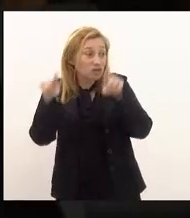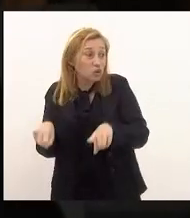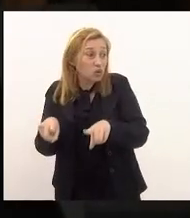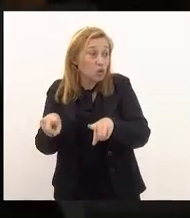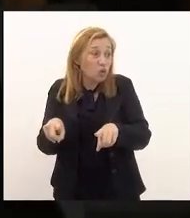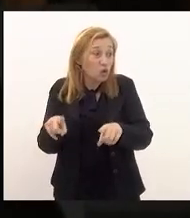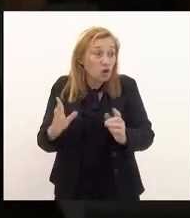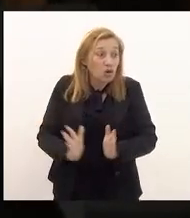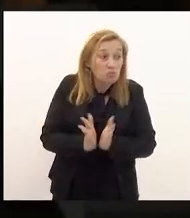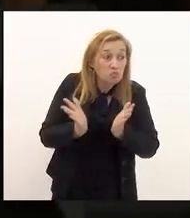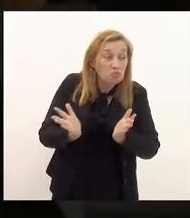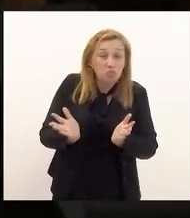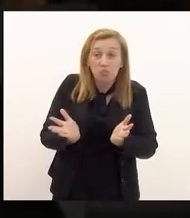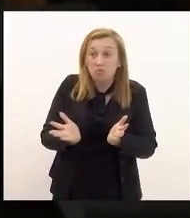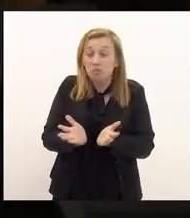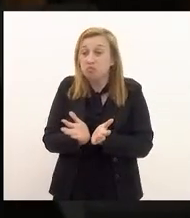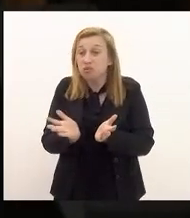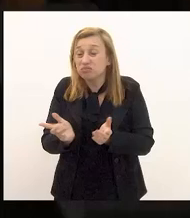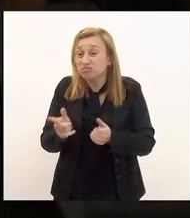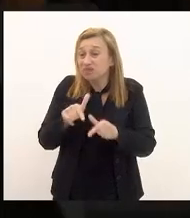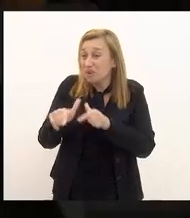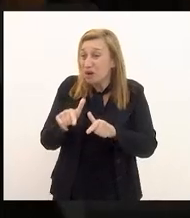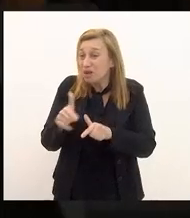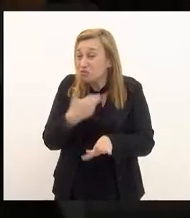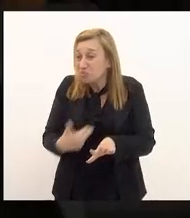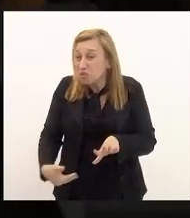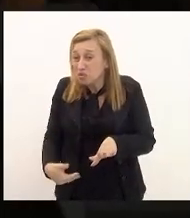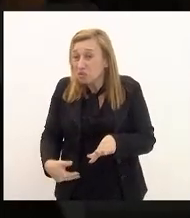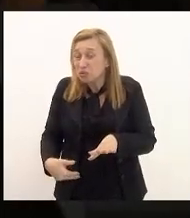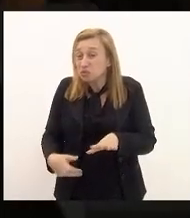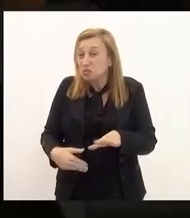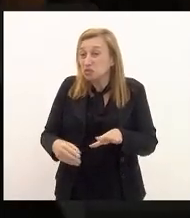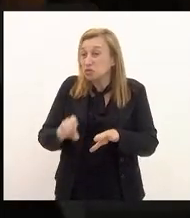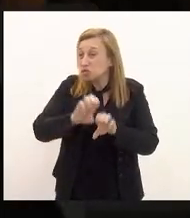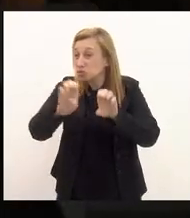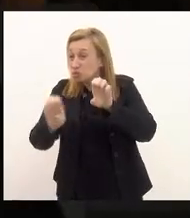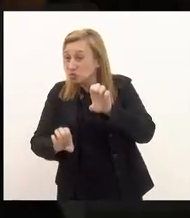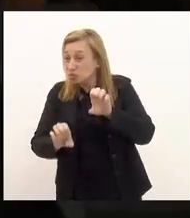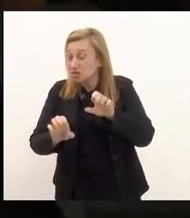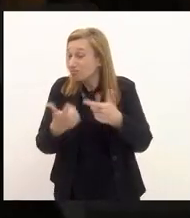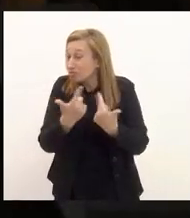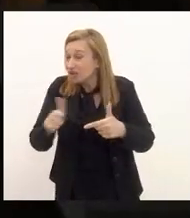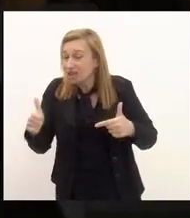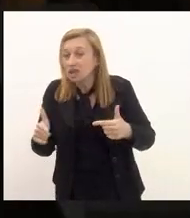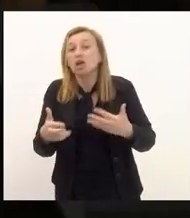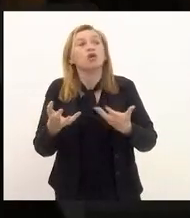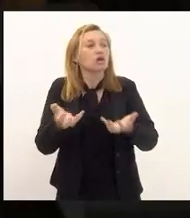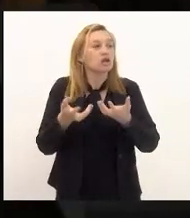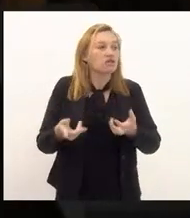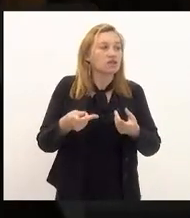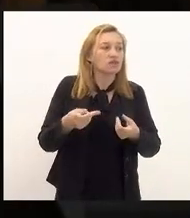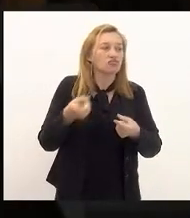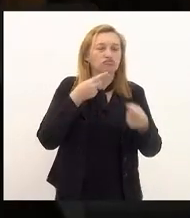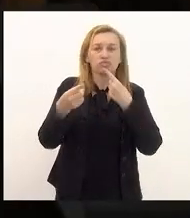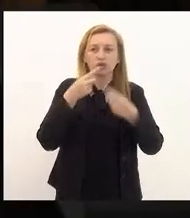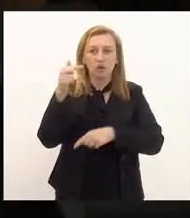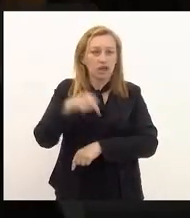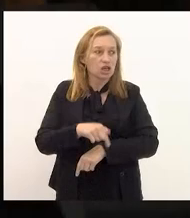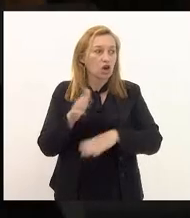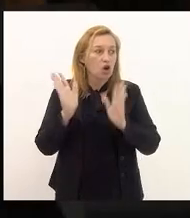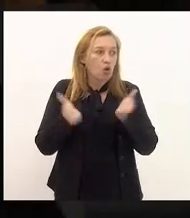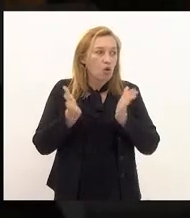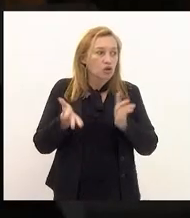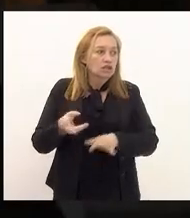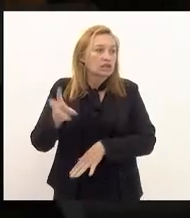rebaixados com o serviço público desestruturado então eu queria fazer esse debate aqui hoje é a